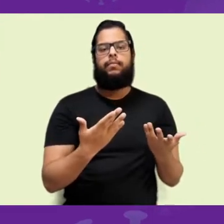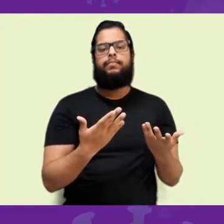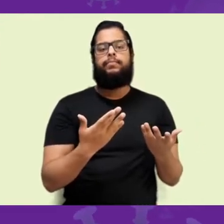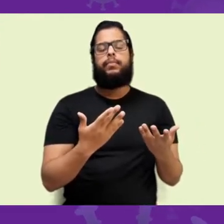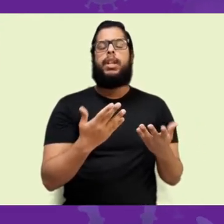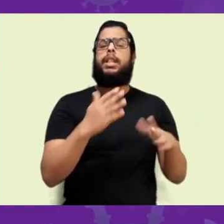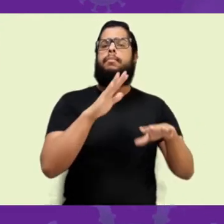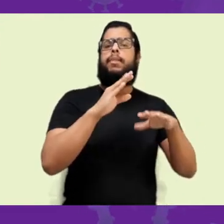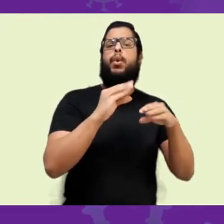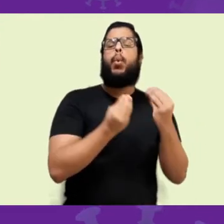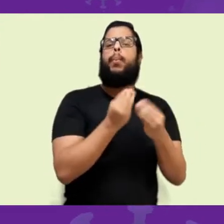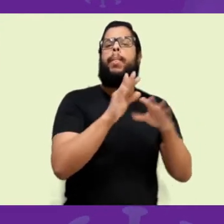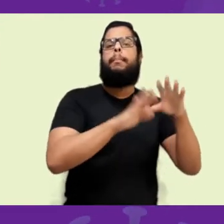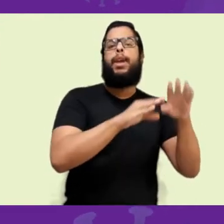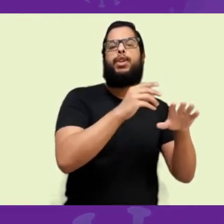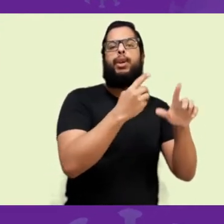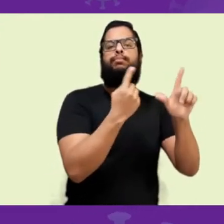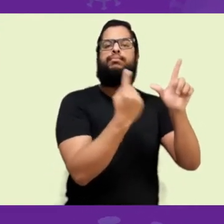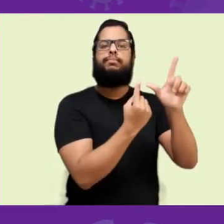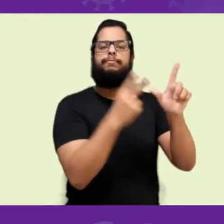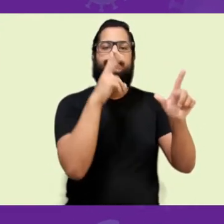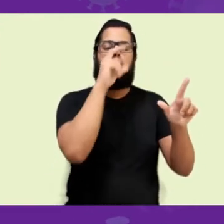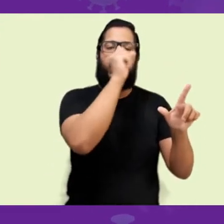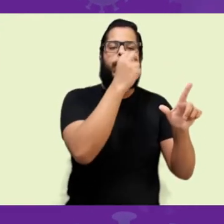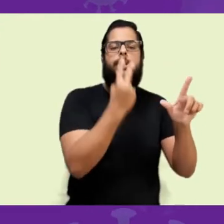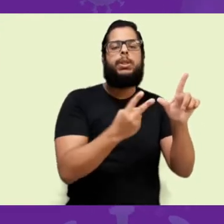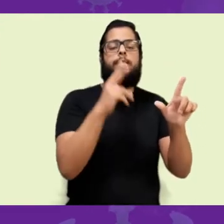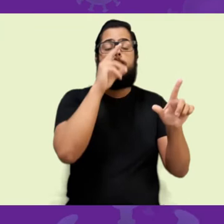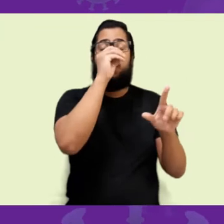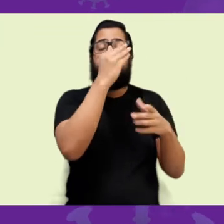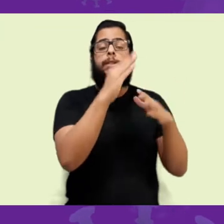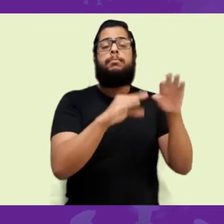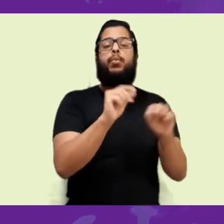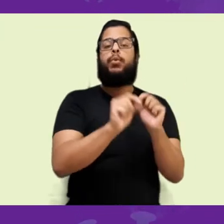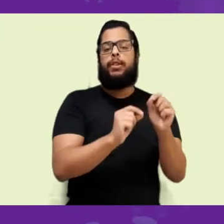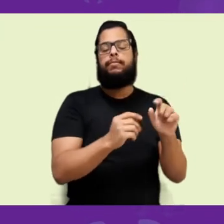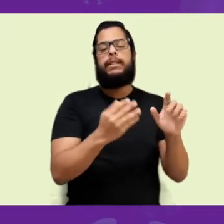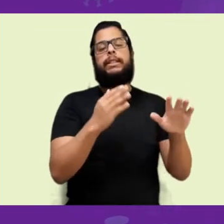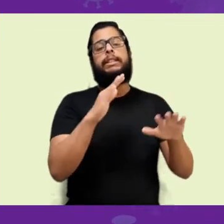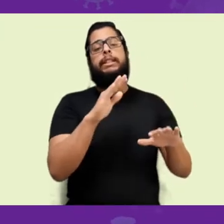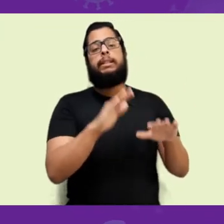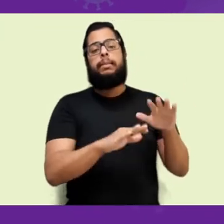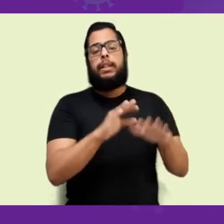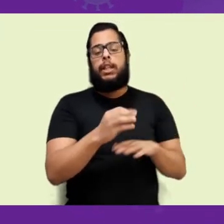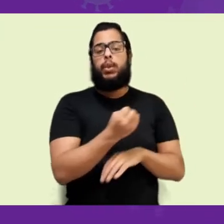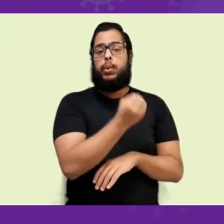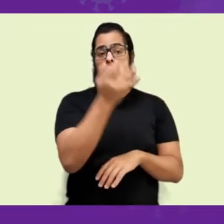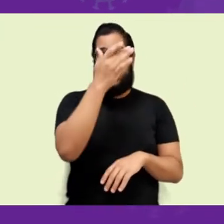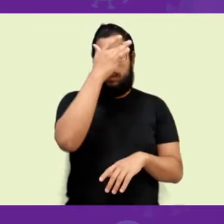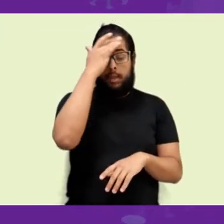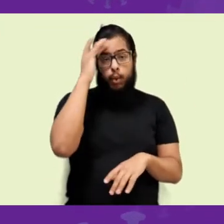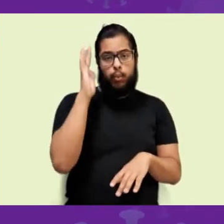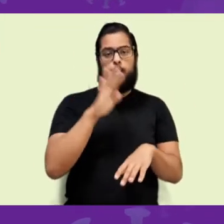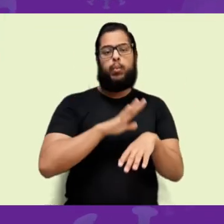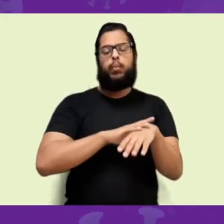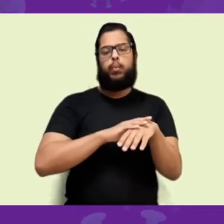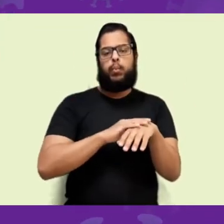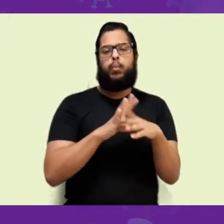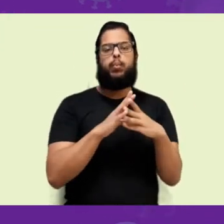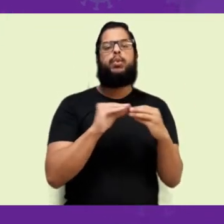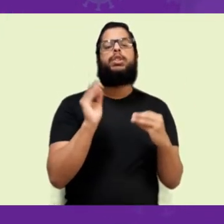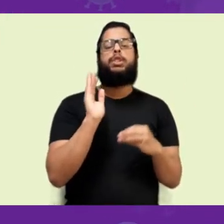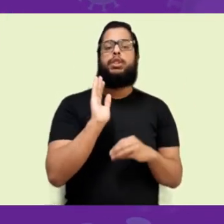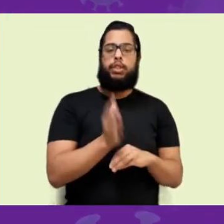mais intensa, vai depender da quantidade de pessoas que são imunizadas a cada vez que a epidemia vem e